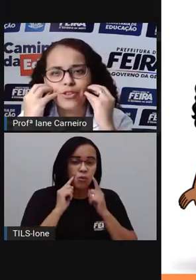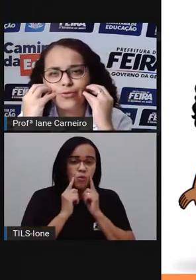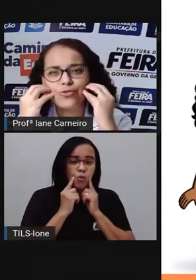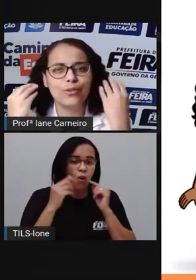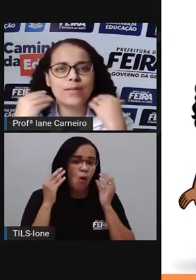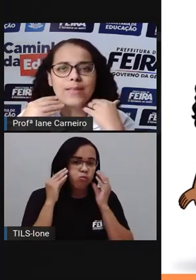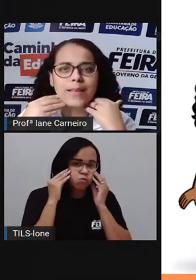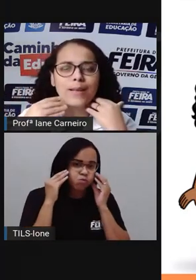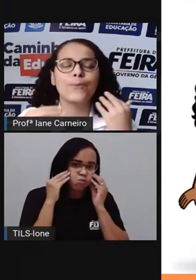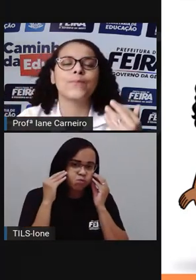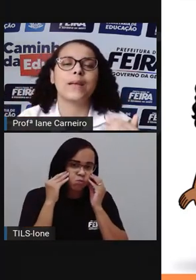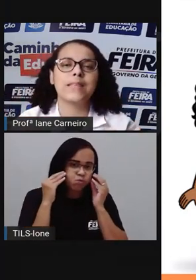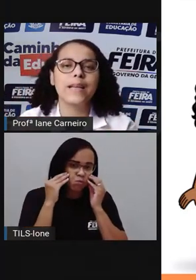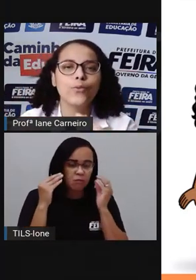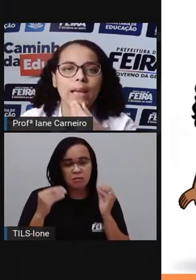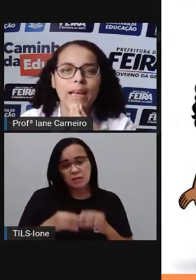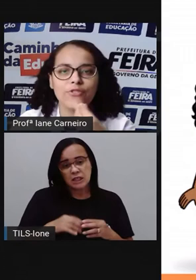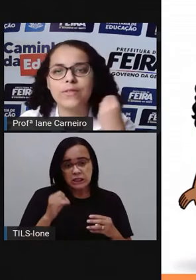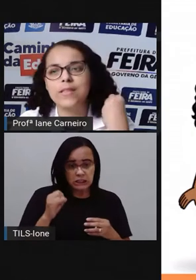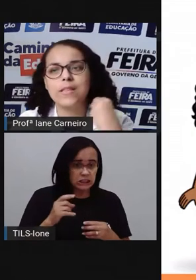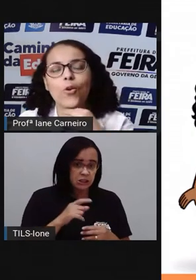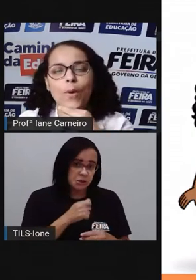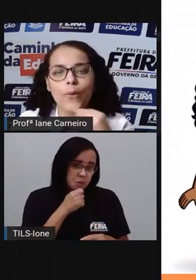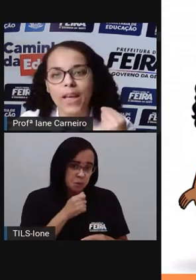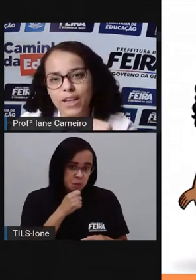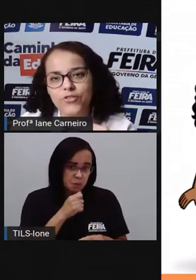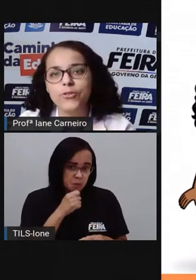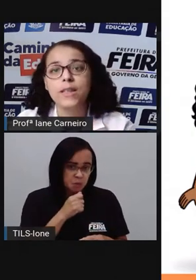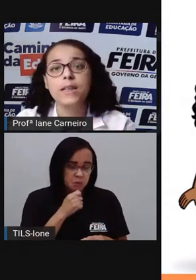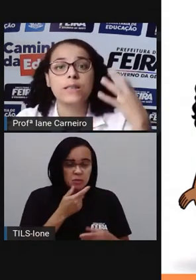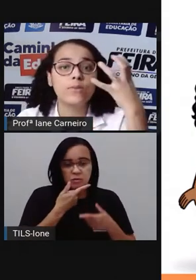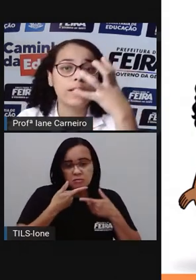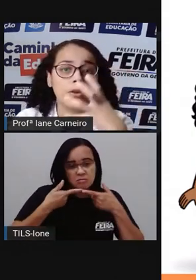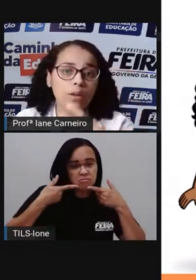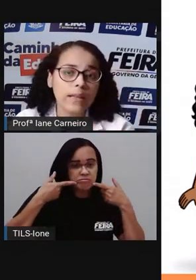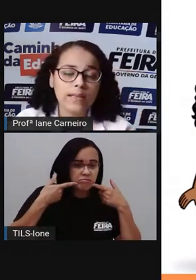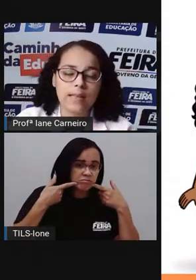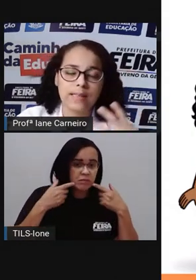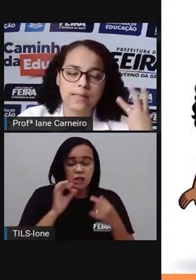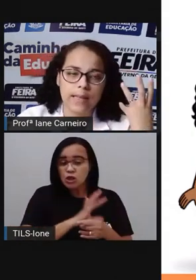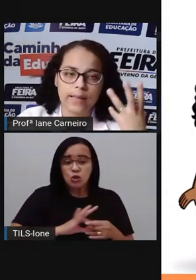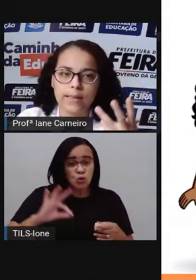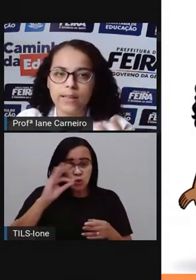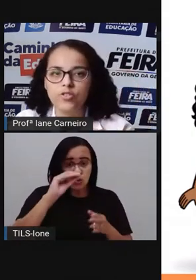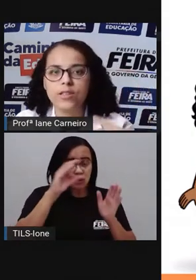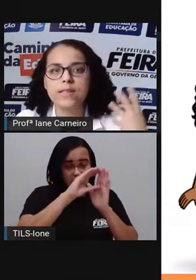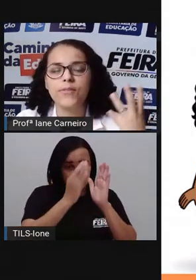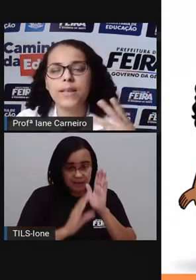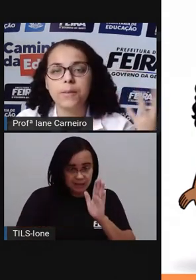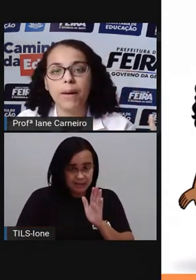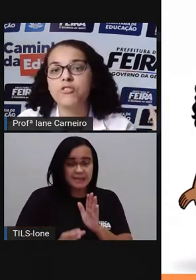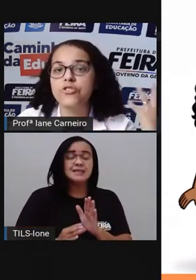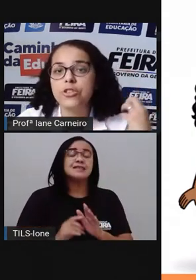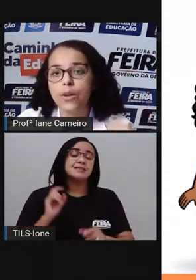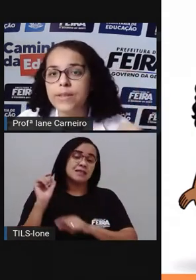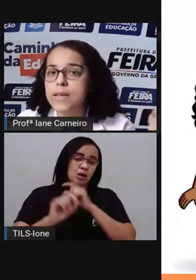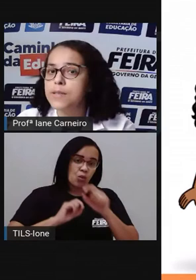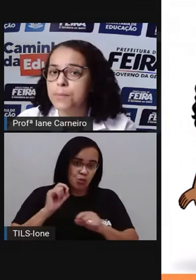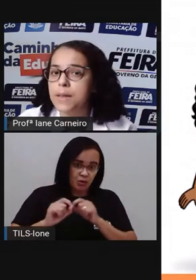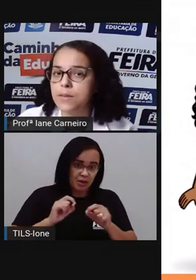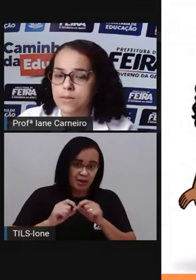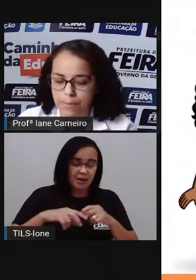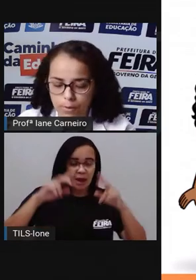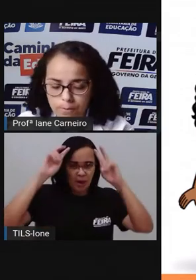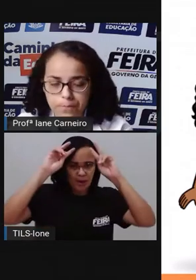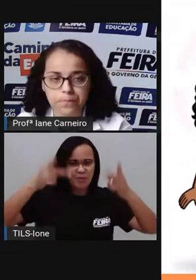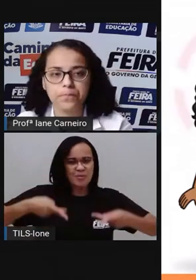bochechudinho, se não, tá certo? queixo, como é o queixo. Então, tem todas essas características que fazem parte de nós, seres